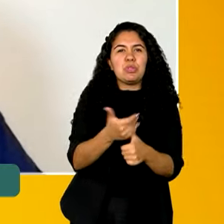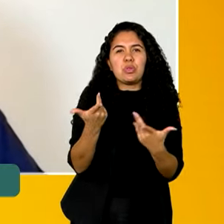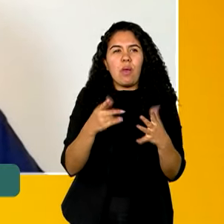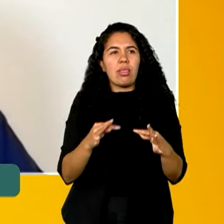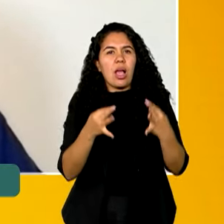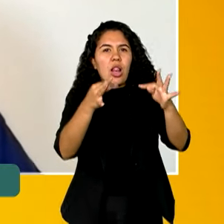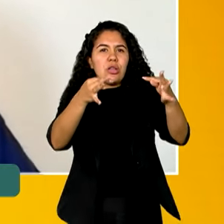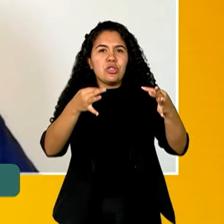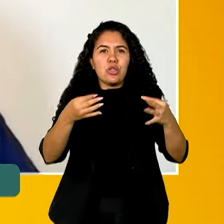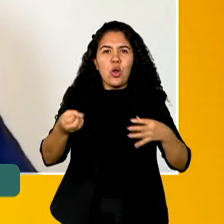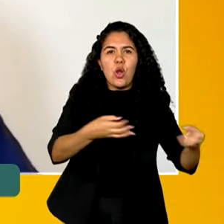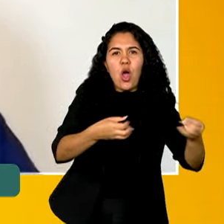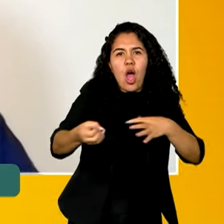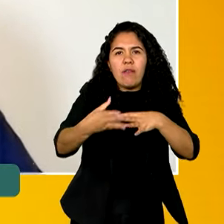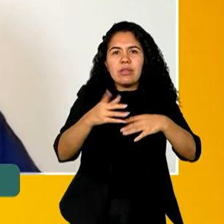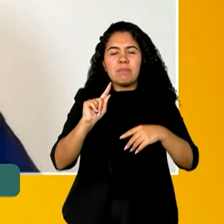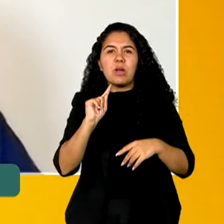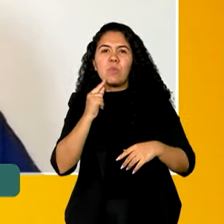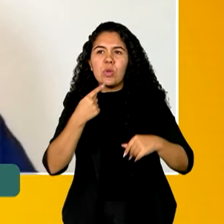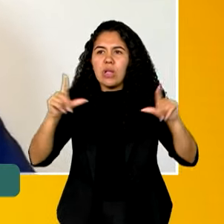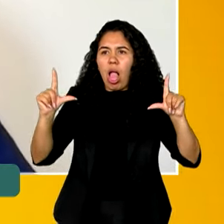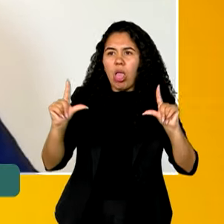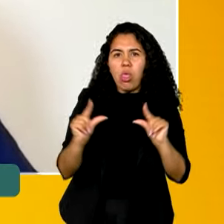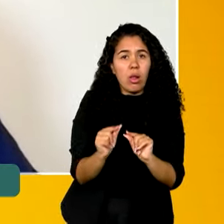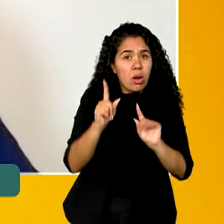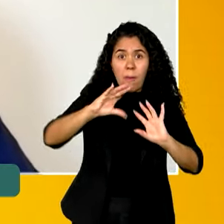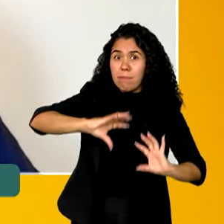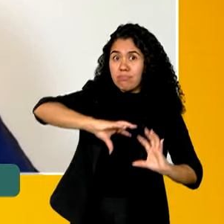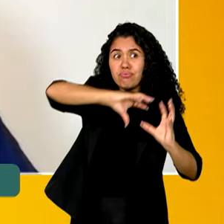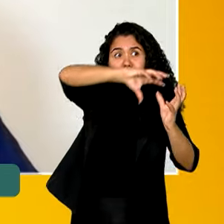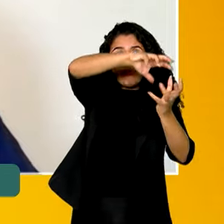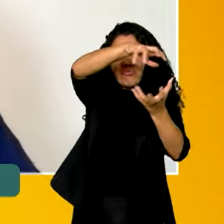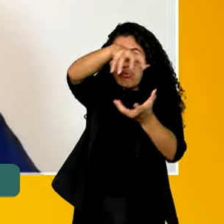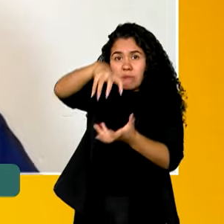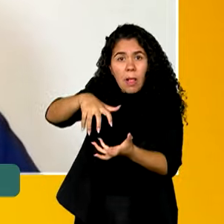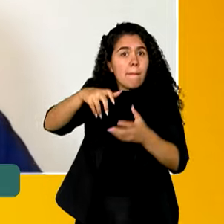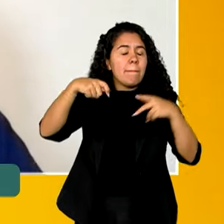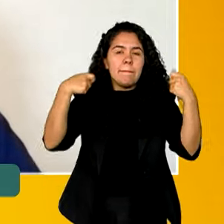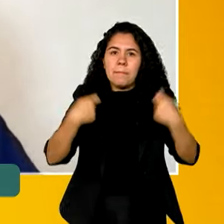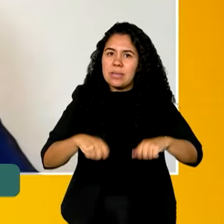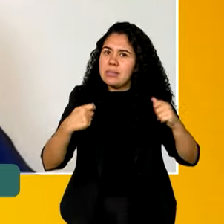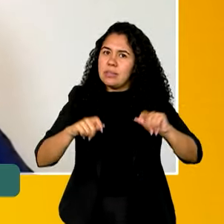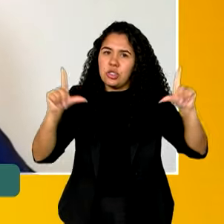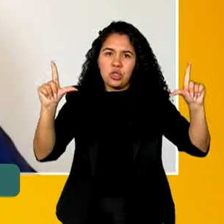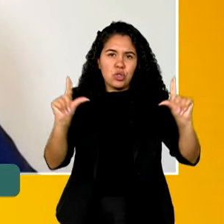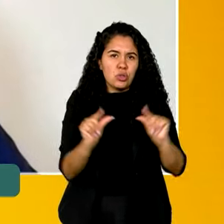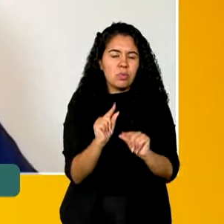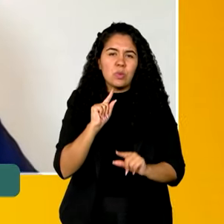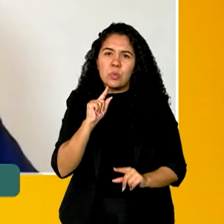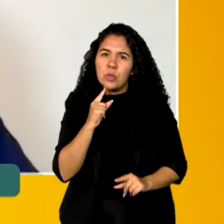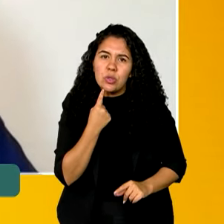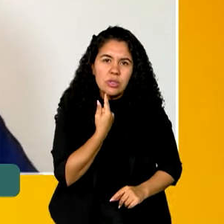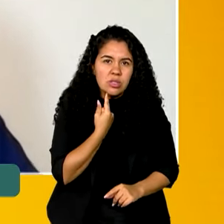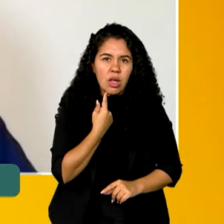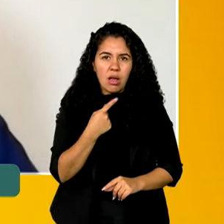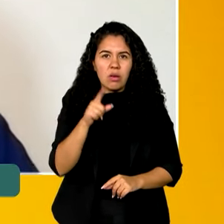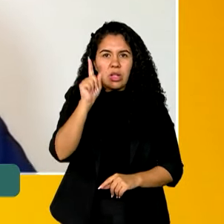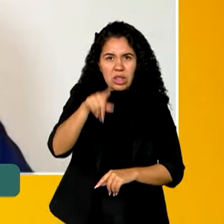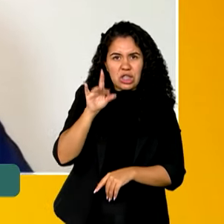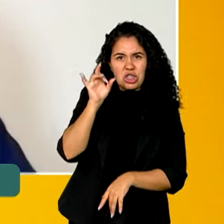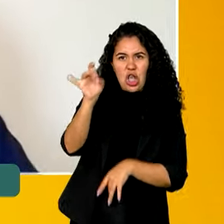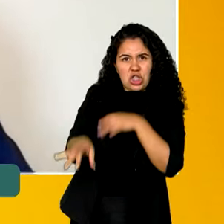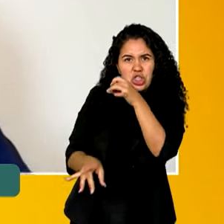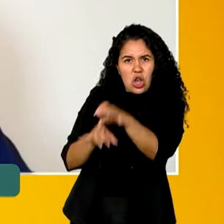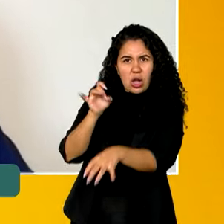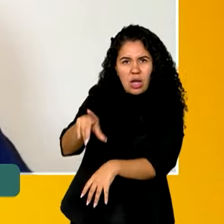da descarbonização, planeta inteiro precisa descarbonizar, mas não vai ser apenas jogando no mar, pelo contrário, a